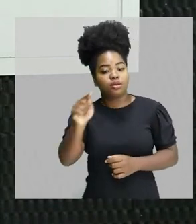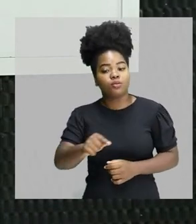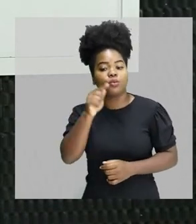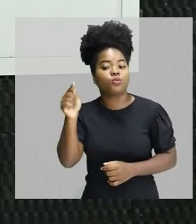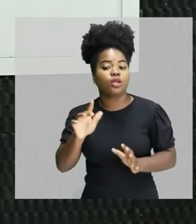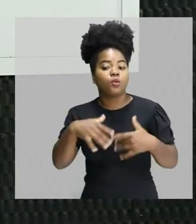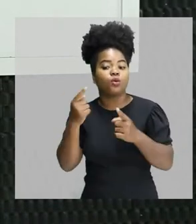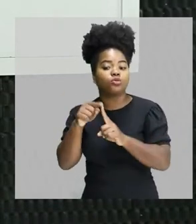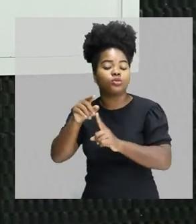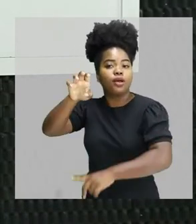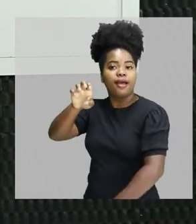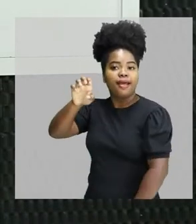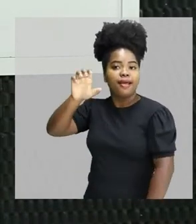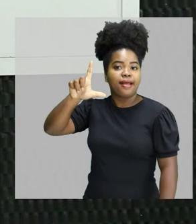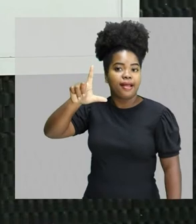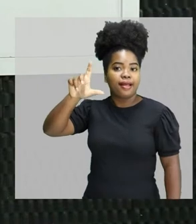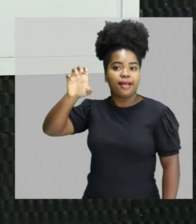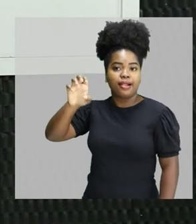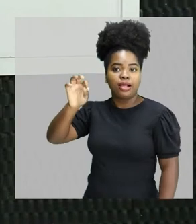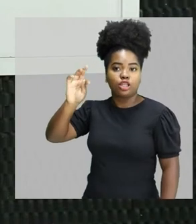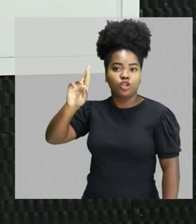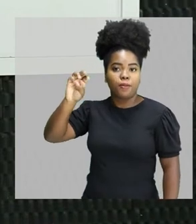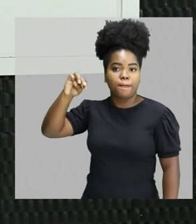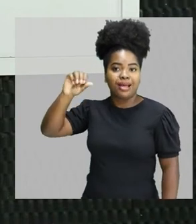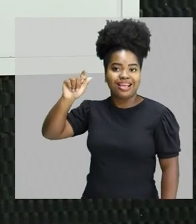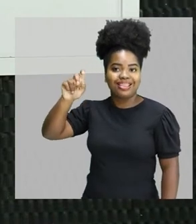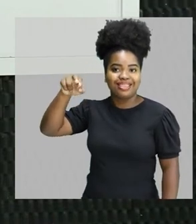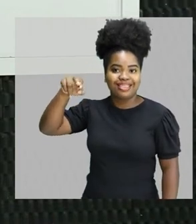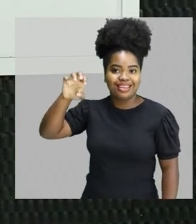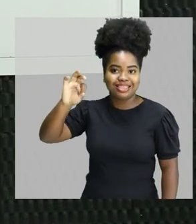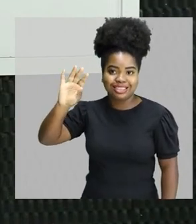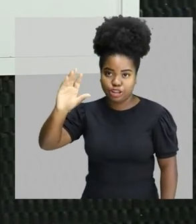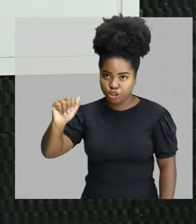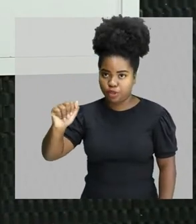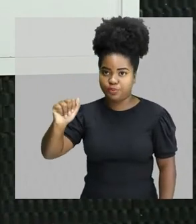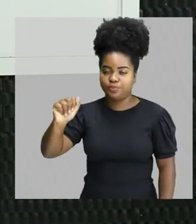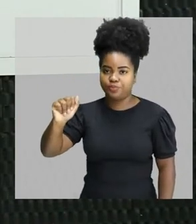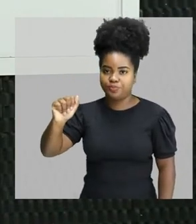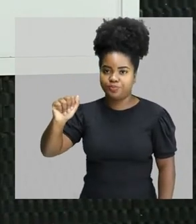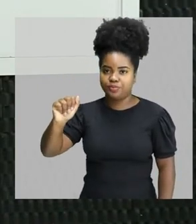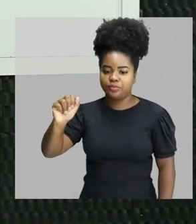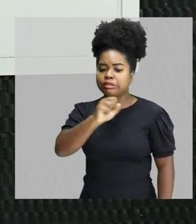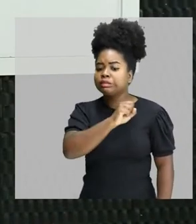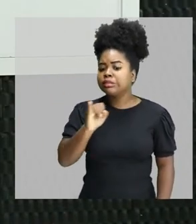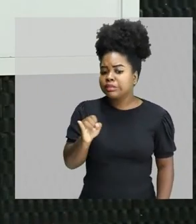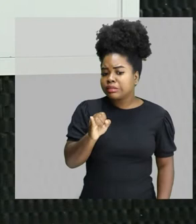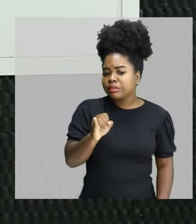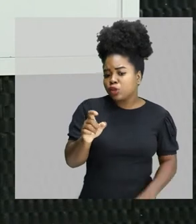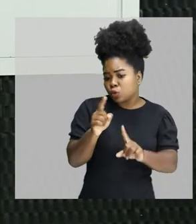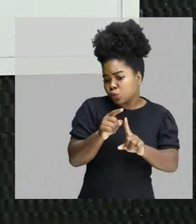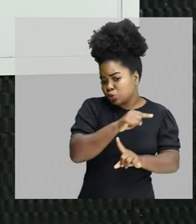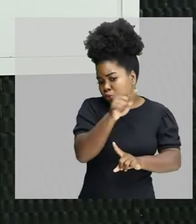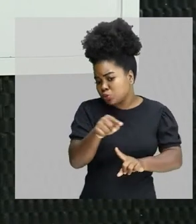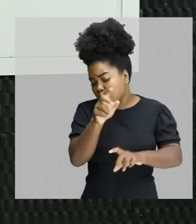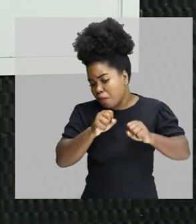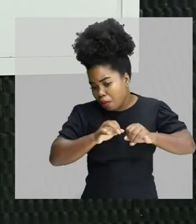eletromagnética. Se o tipo de onda ela se propagar, se essa perturbação se propagar